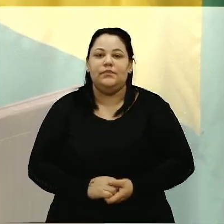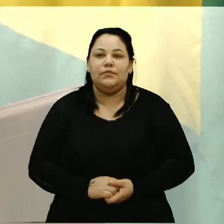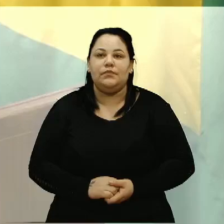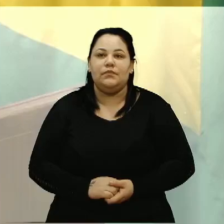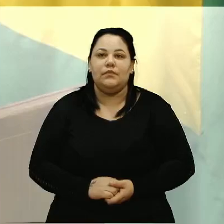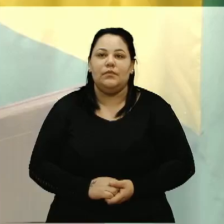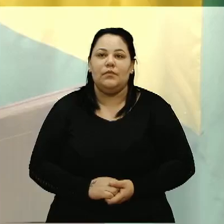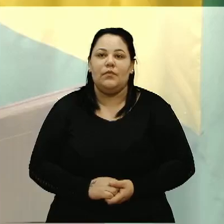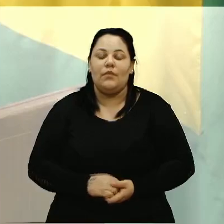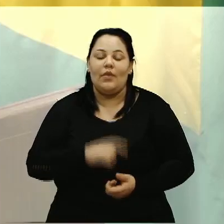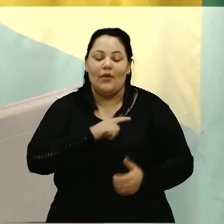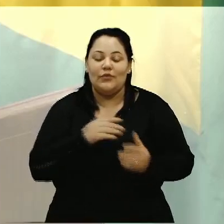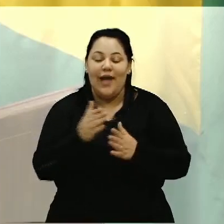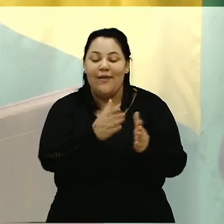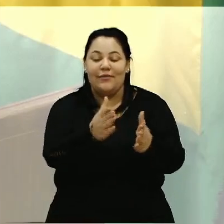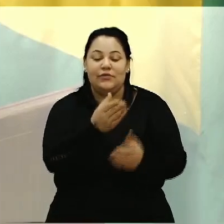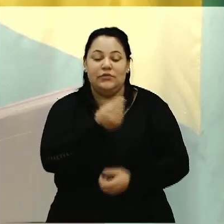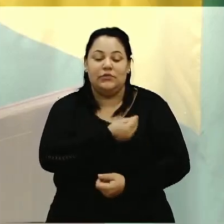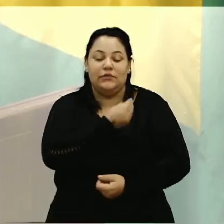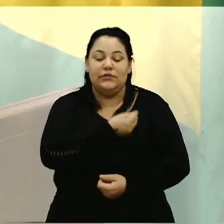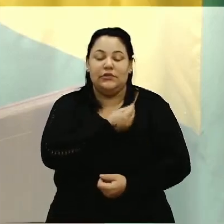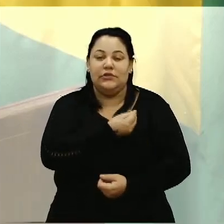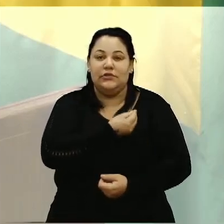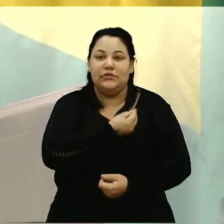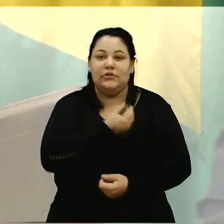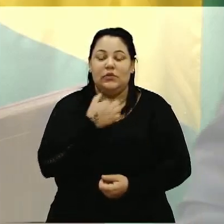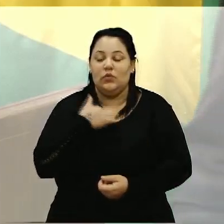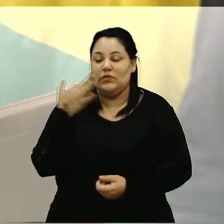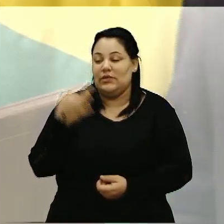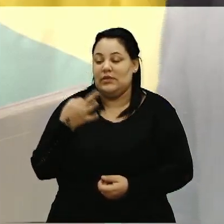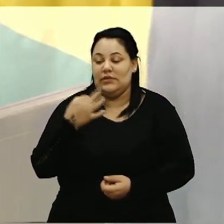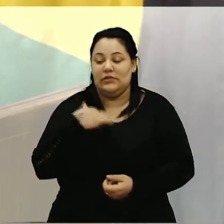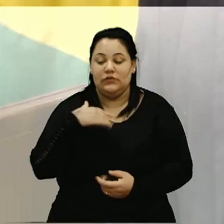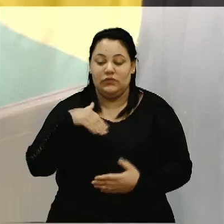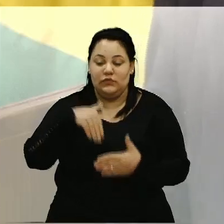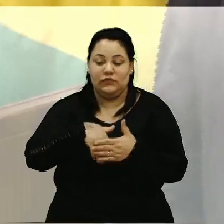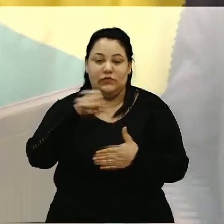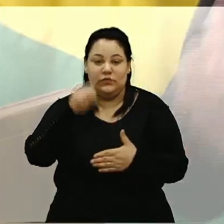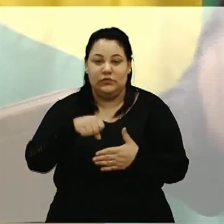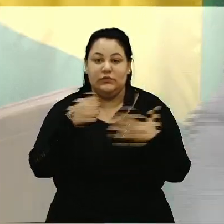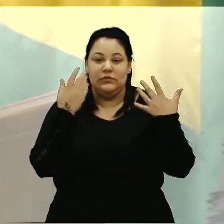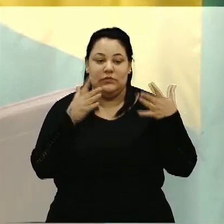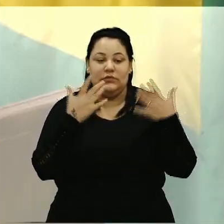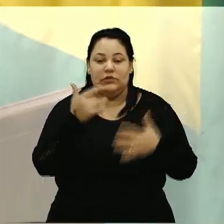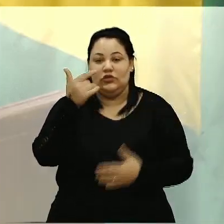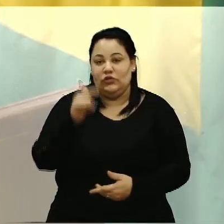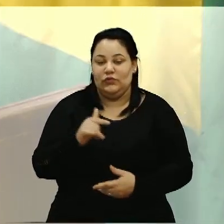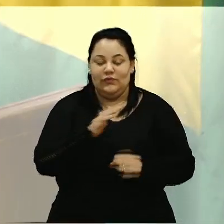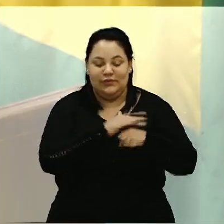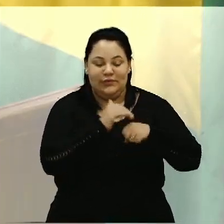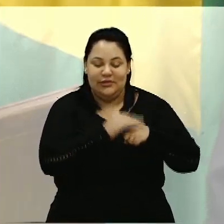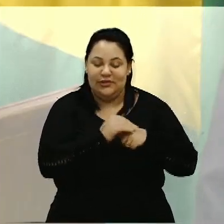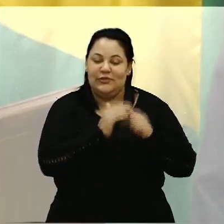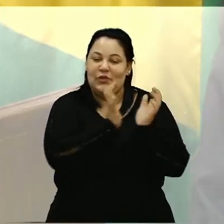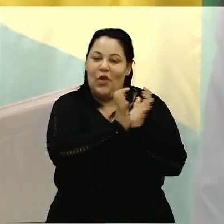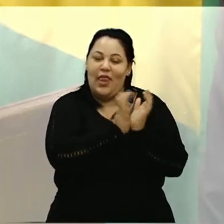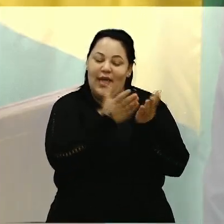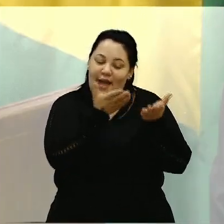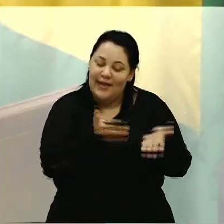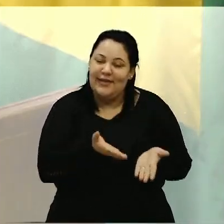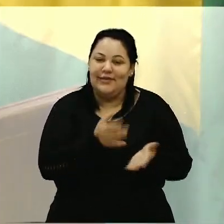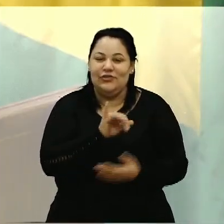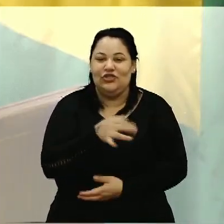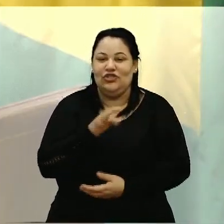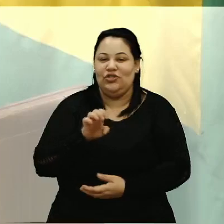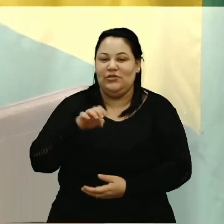na sua trajetória de vida. Então, com certeza, votarei sim. E parabéns mais uma vez ao nobre colega Gemerson, que